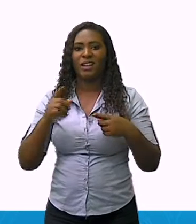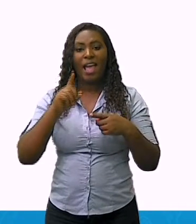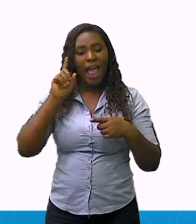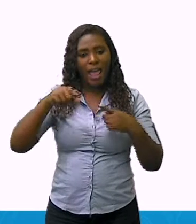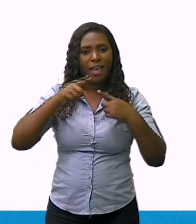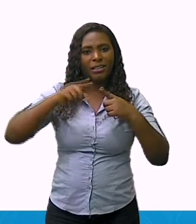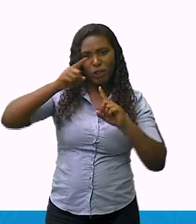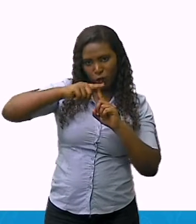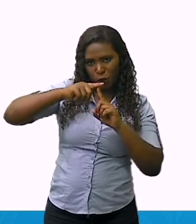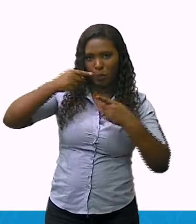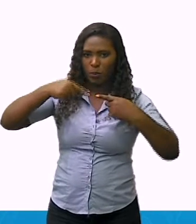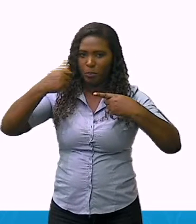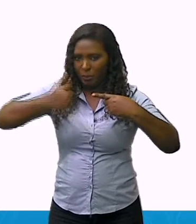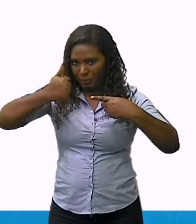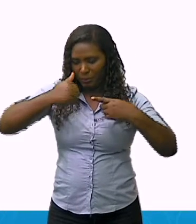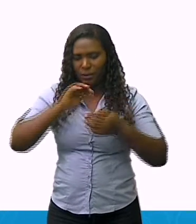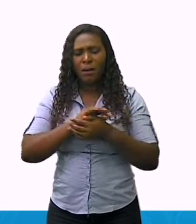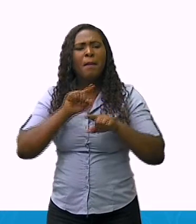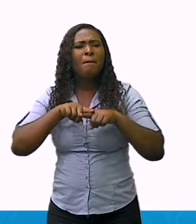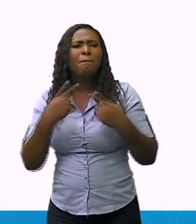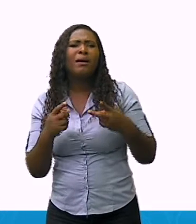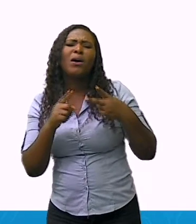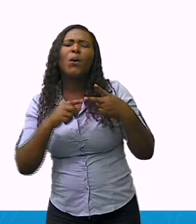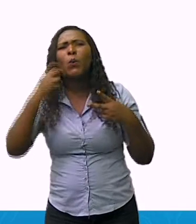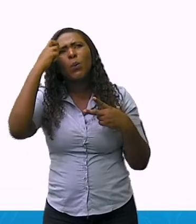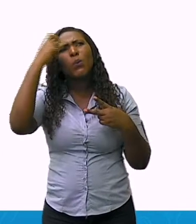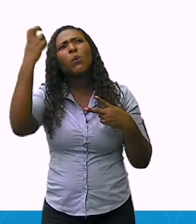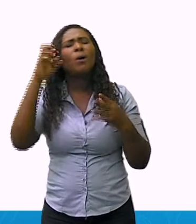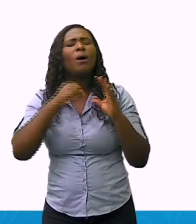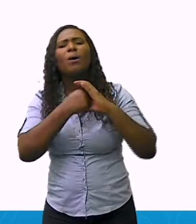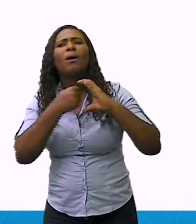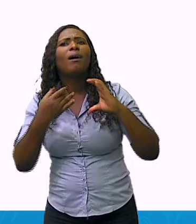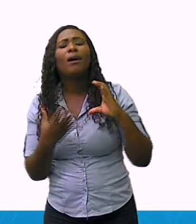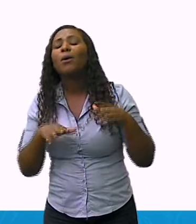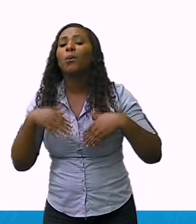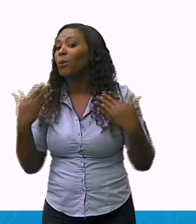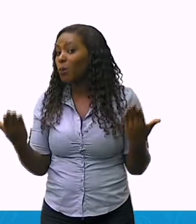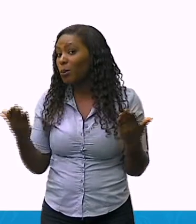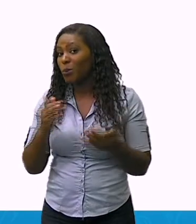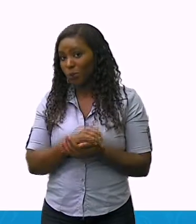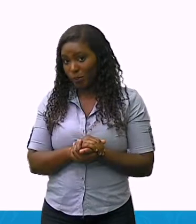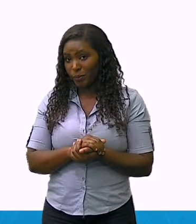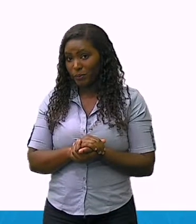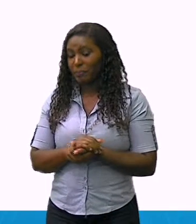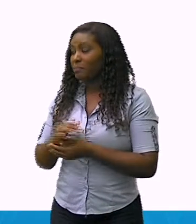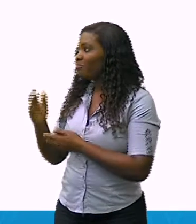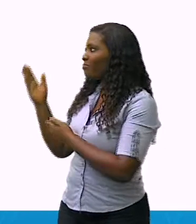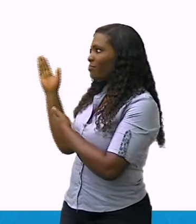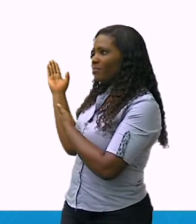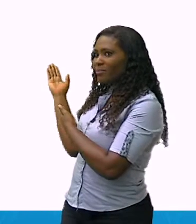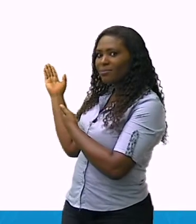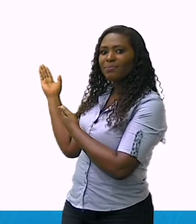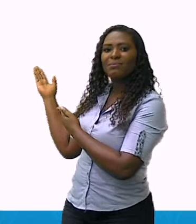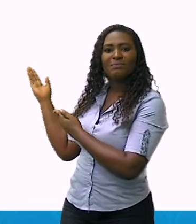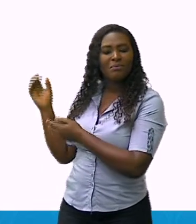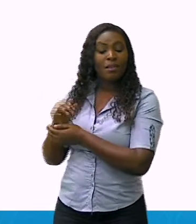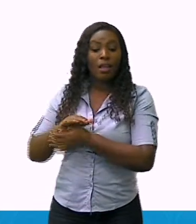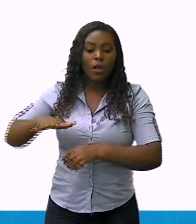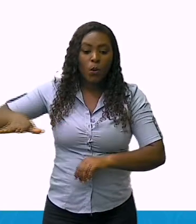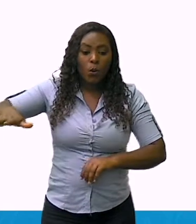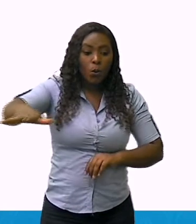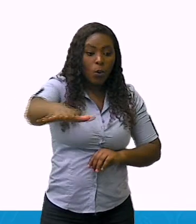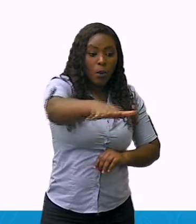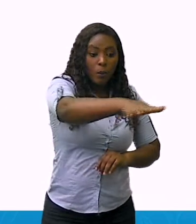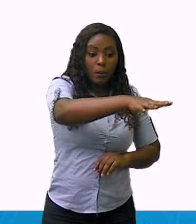Quais são as suas características? A sua definição está relacionada a um ambiente que